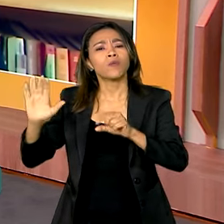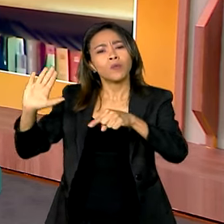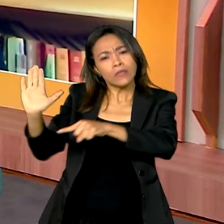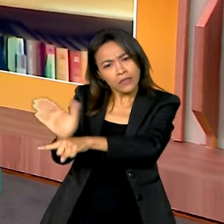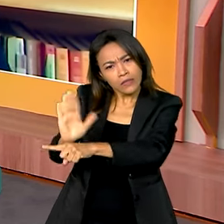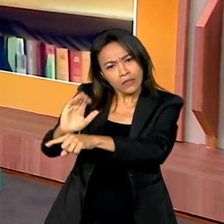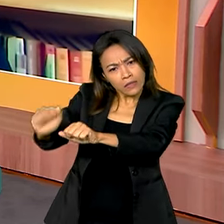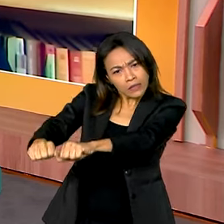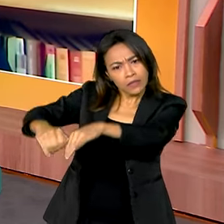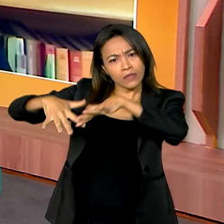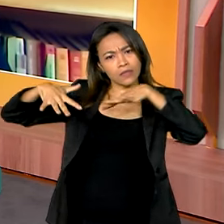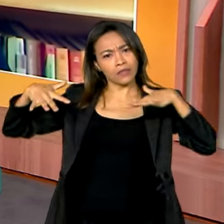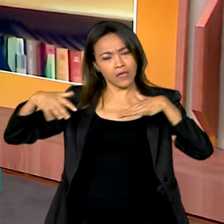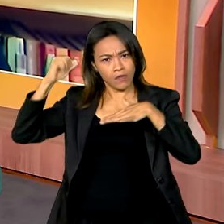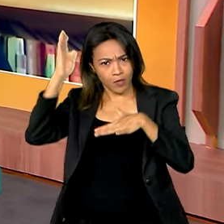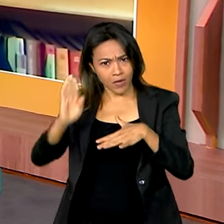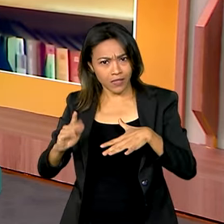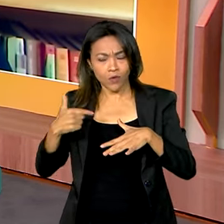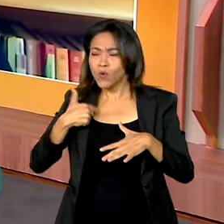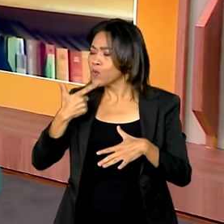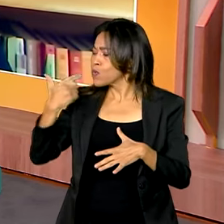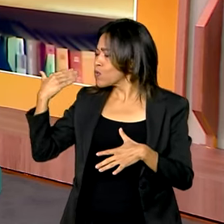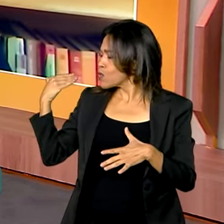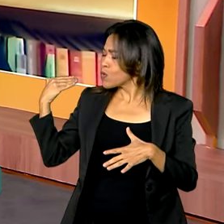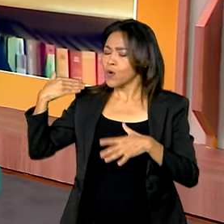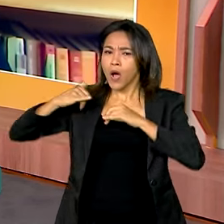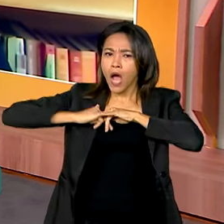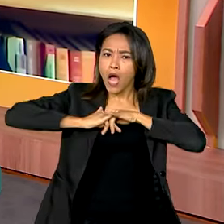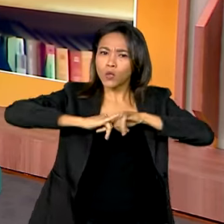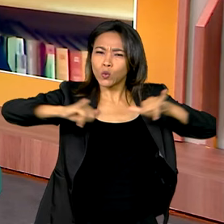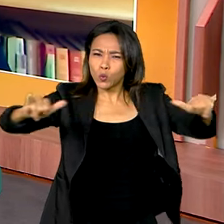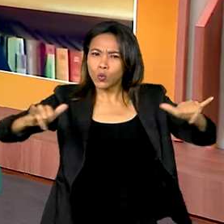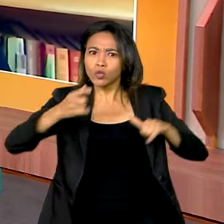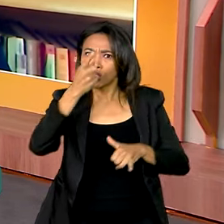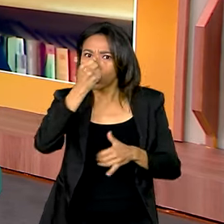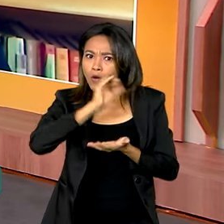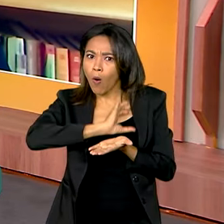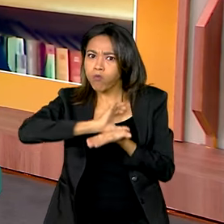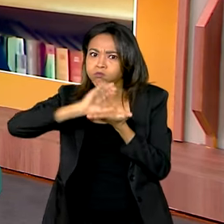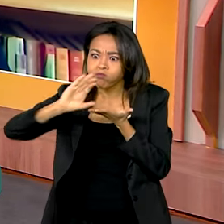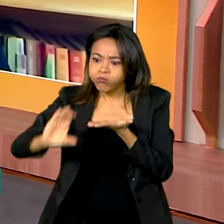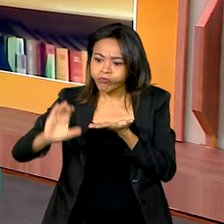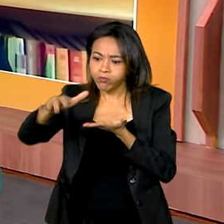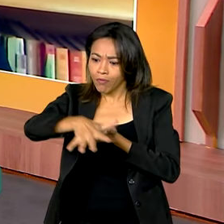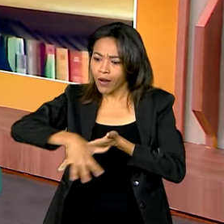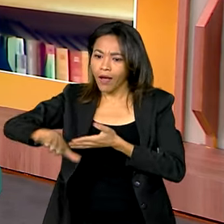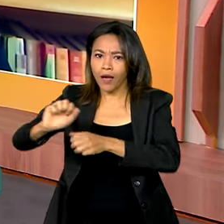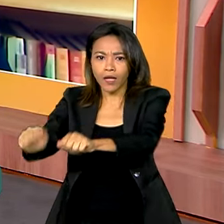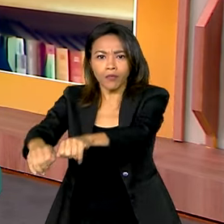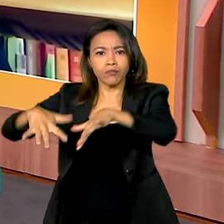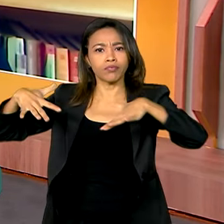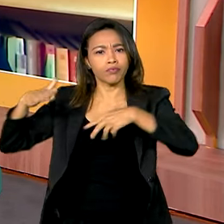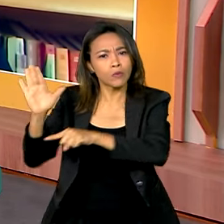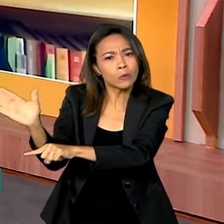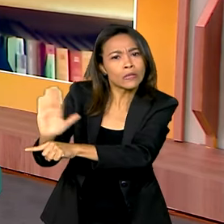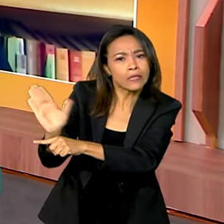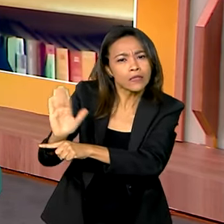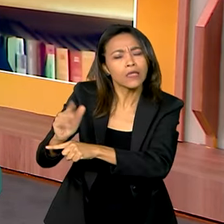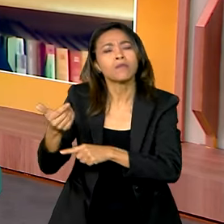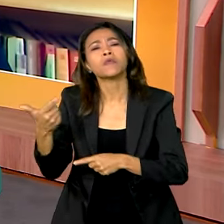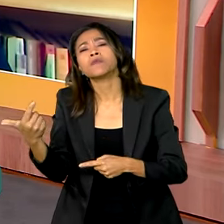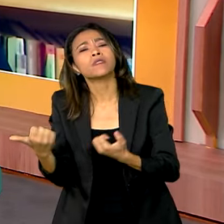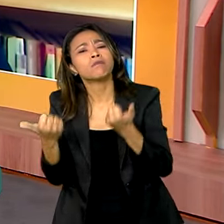também. Recentemente, houve um anúncio recorde de investimentos nessa área. Queria que a senhora falasse para a gente sobre esse